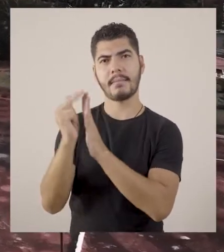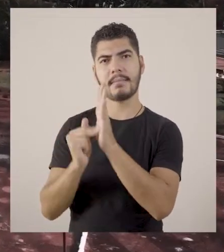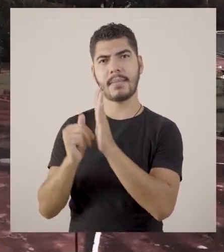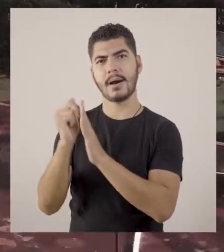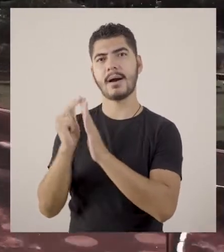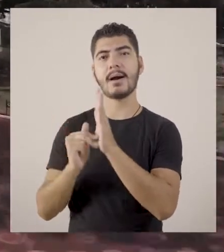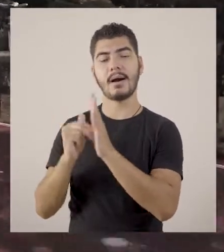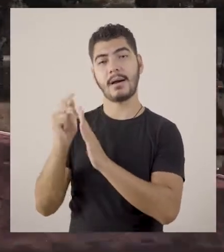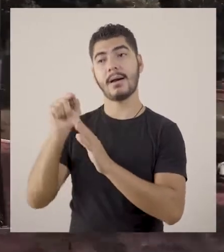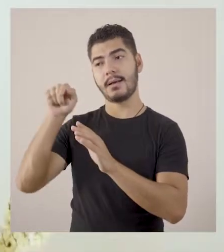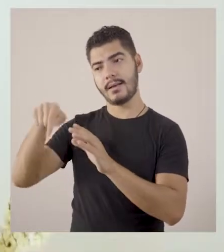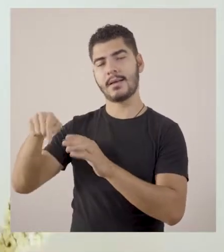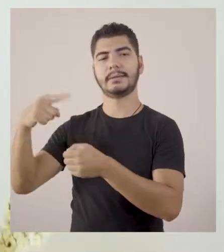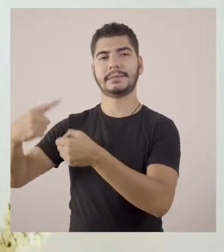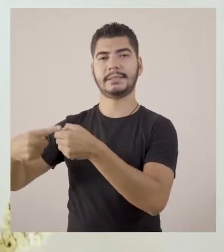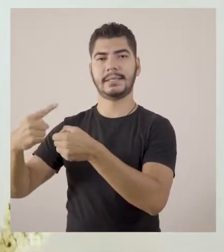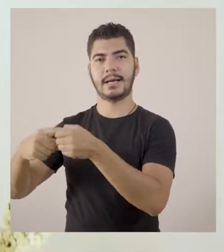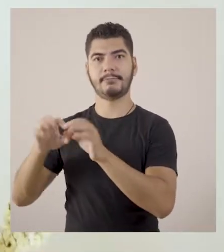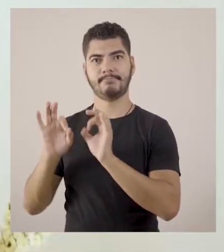artista na cidade.